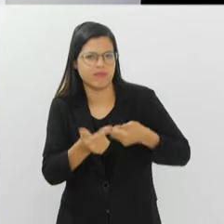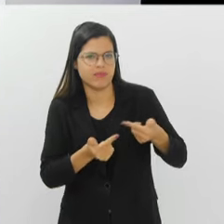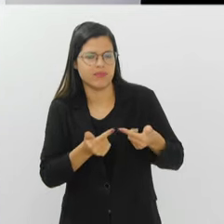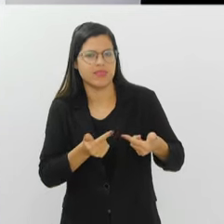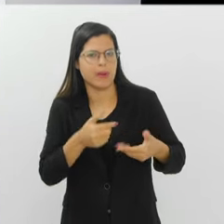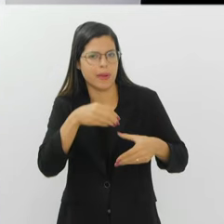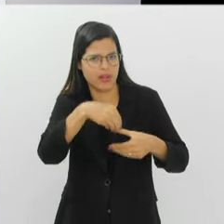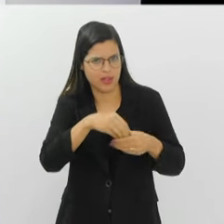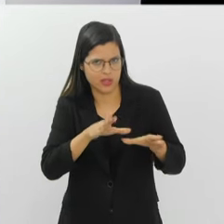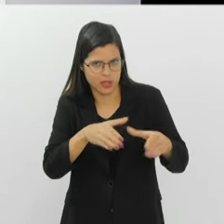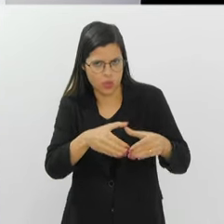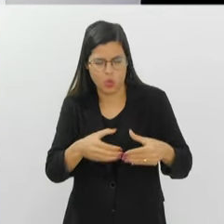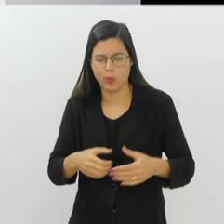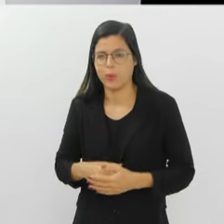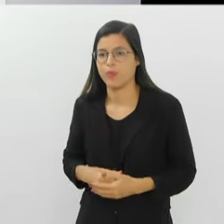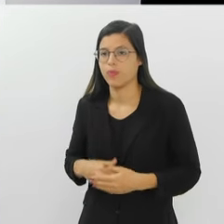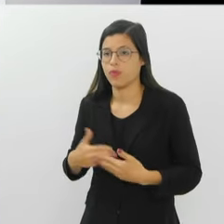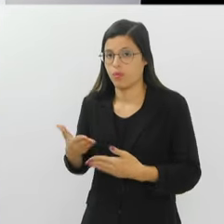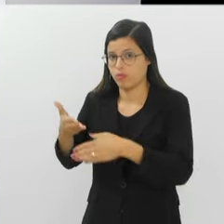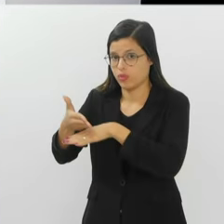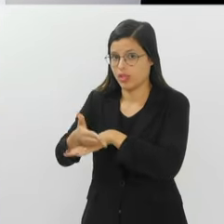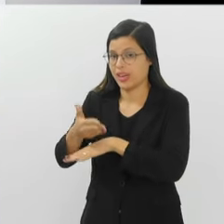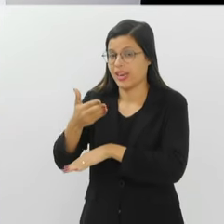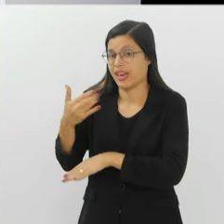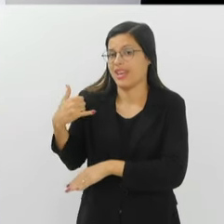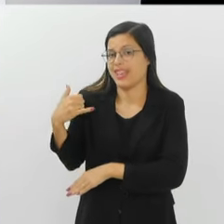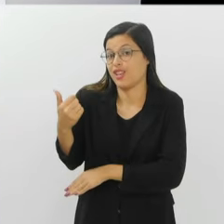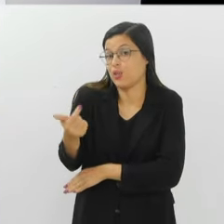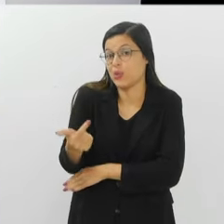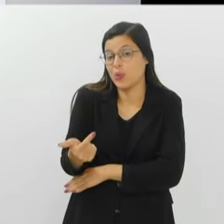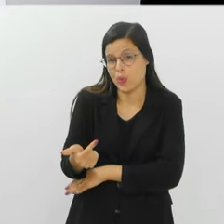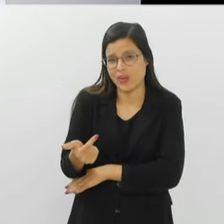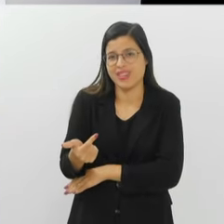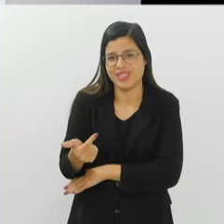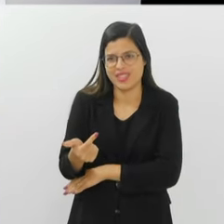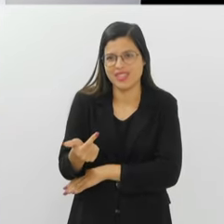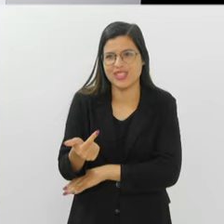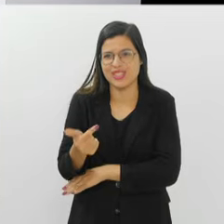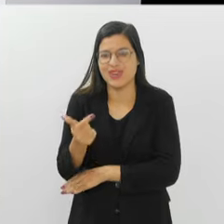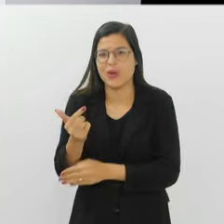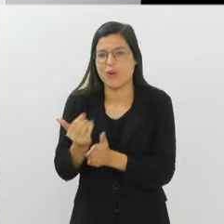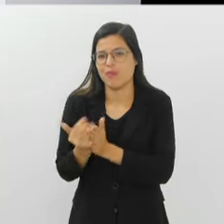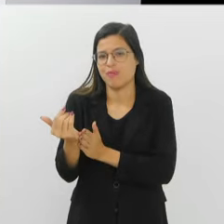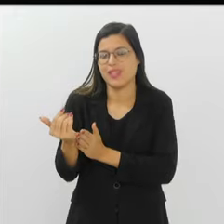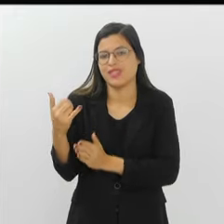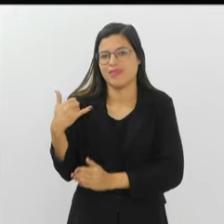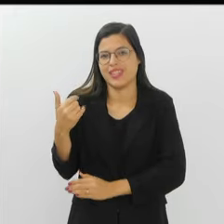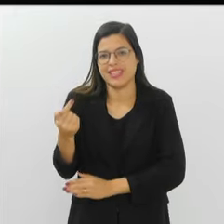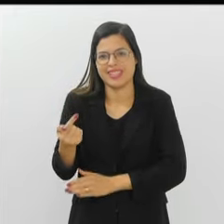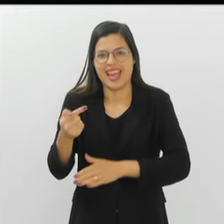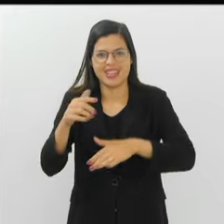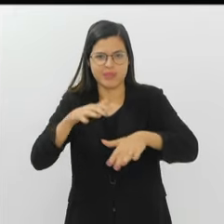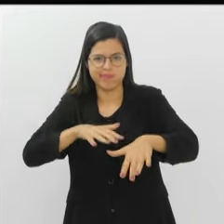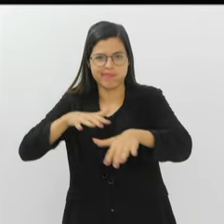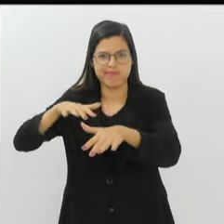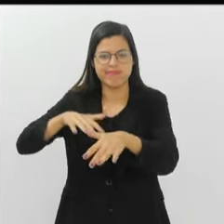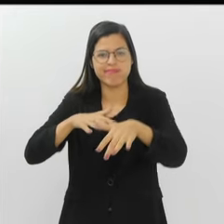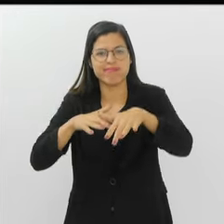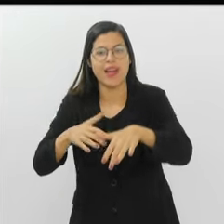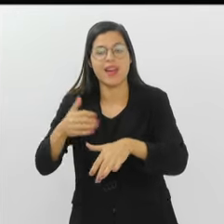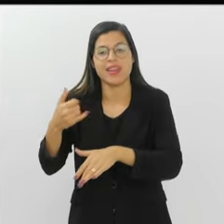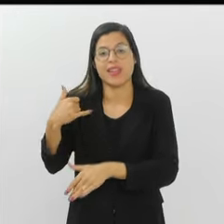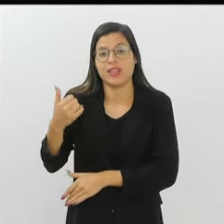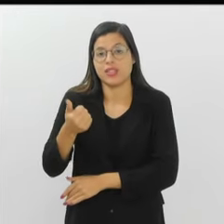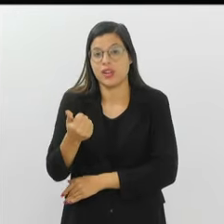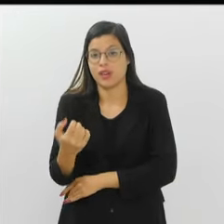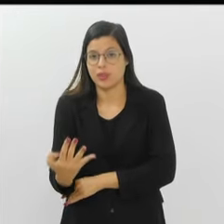Dentro da Mocidade? Então, eu chego na Mocidade com meus dois anos de idade. Passo a desfilar com sete anos. Aos